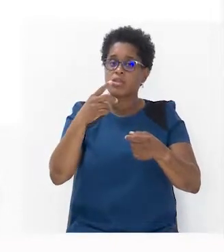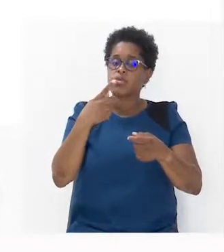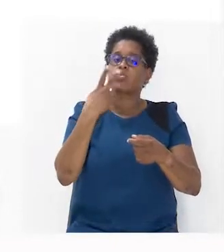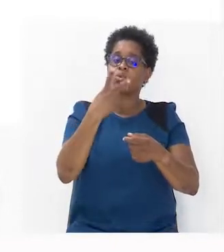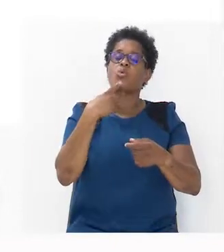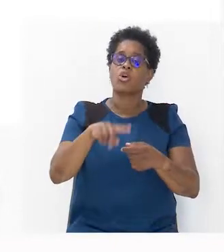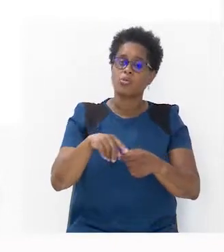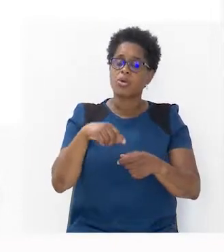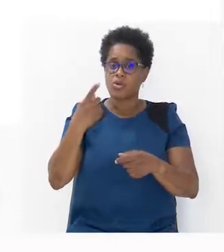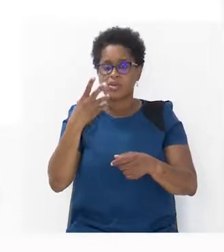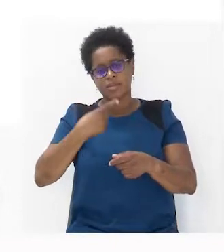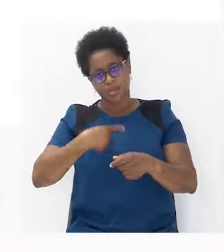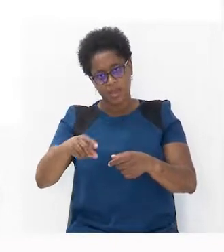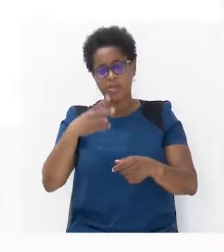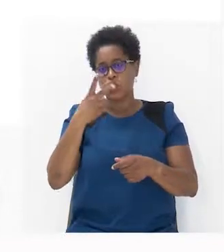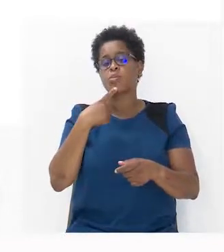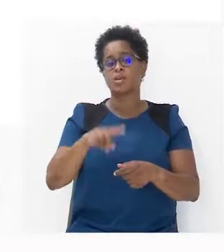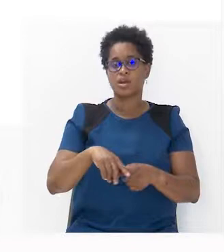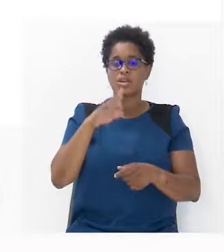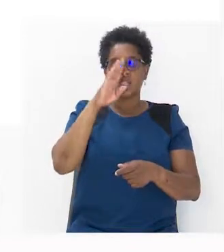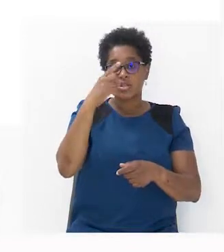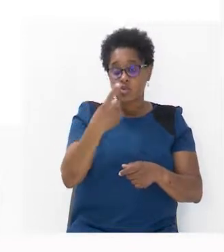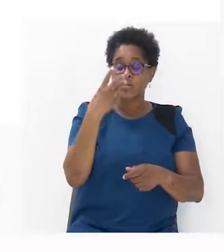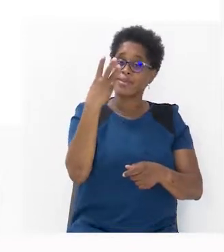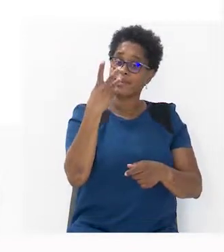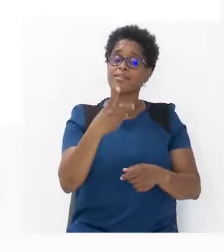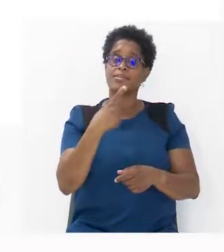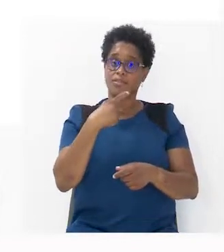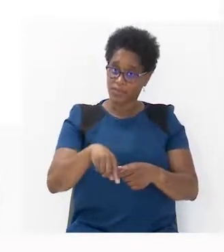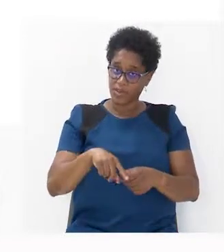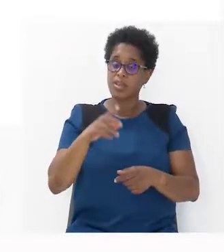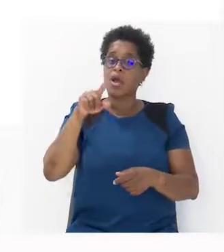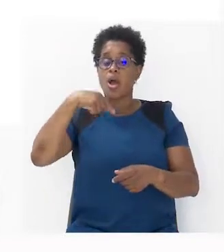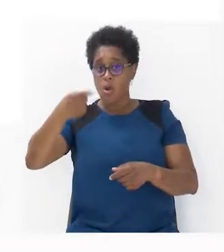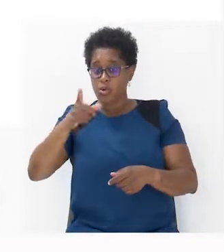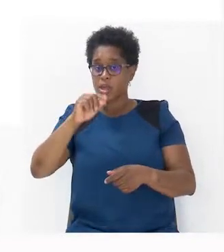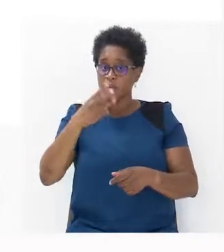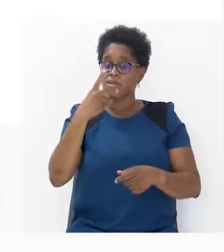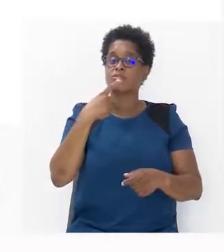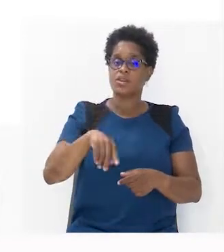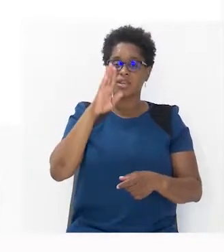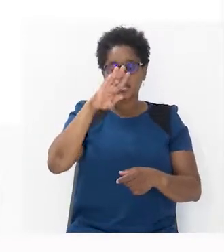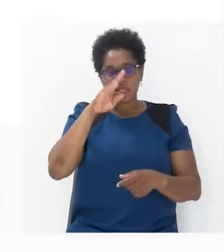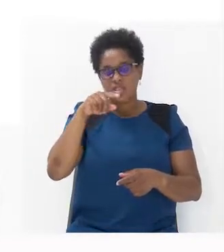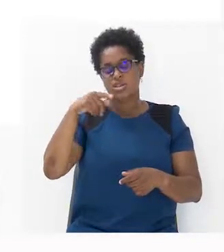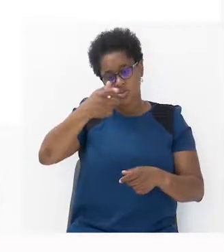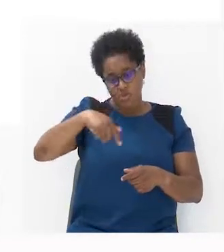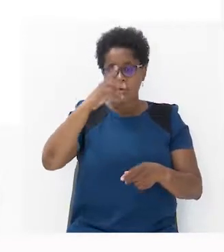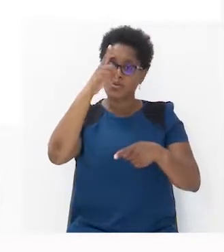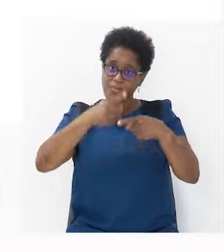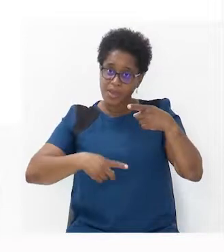Se uma triplica, a outra triplica. E se nós dividirmos em duas partes iguais, a outra também será dividida